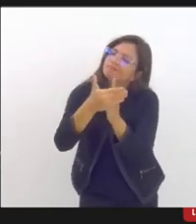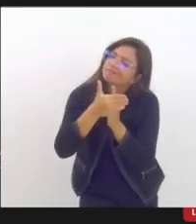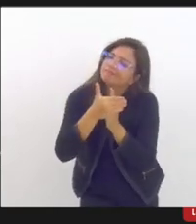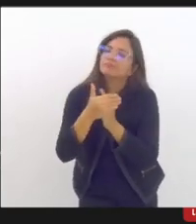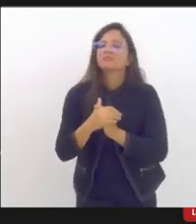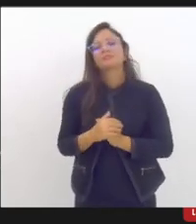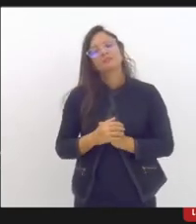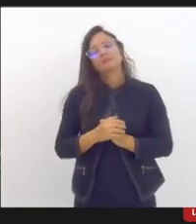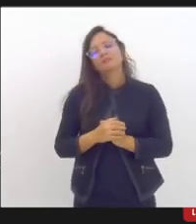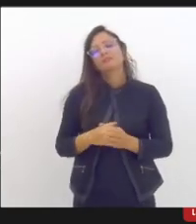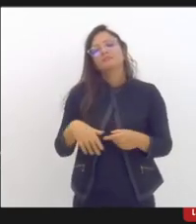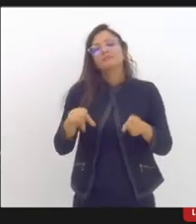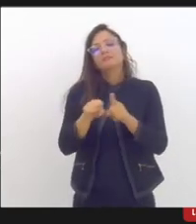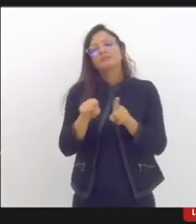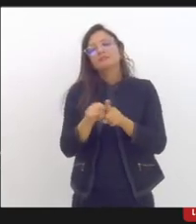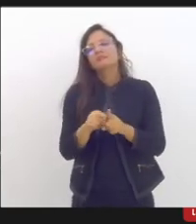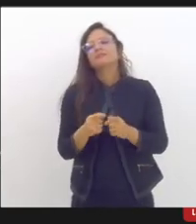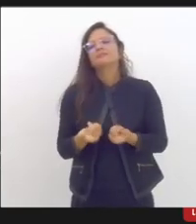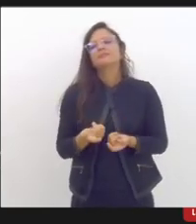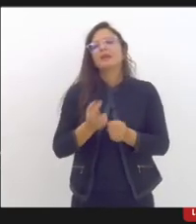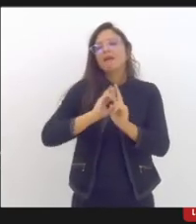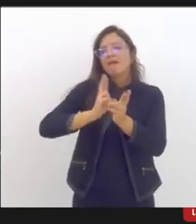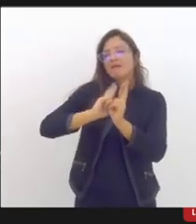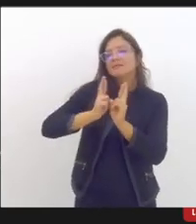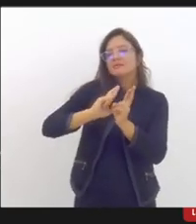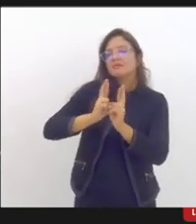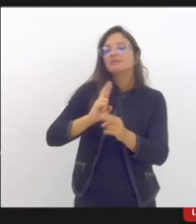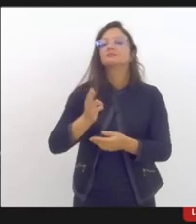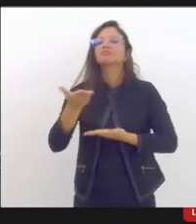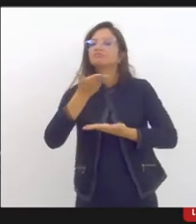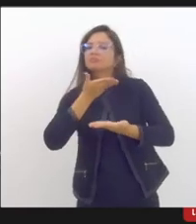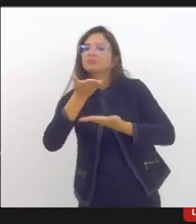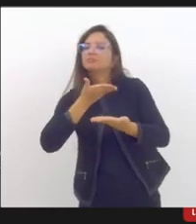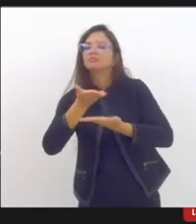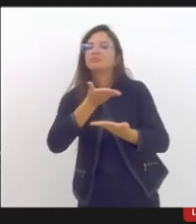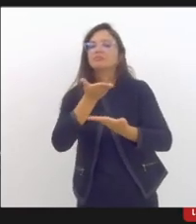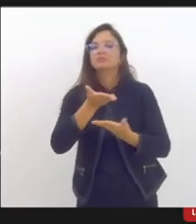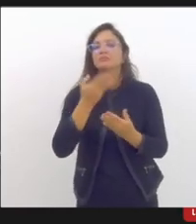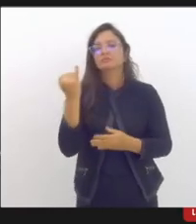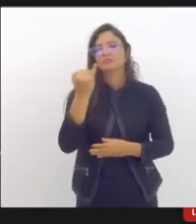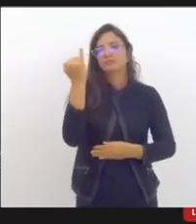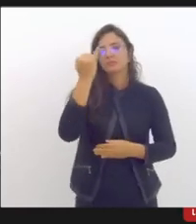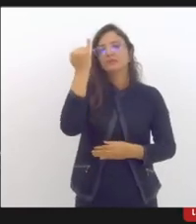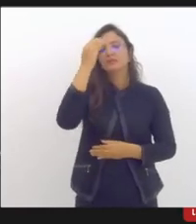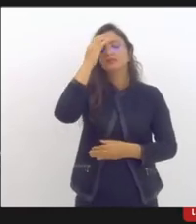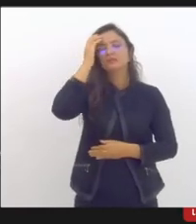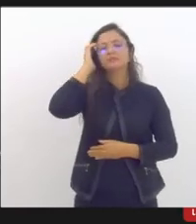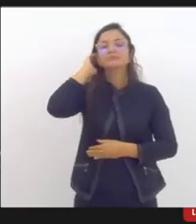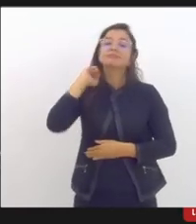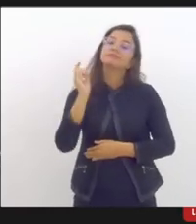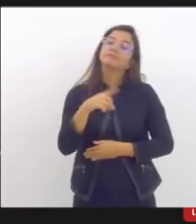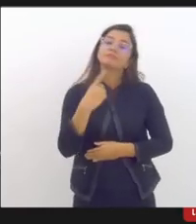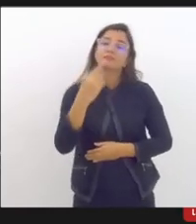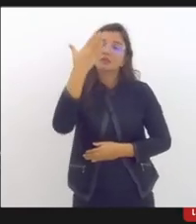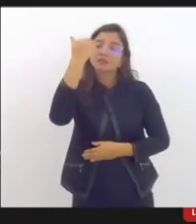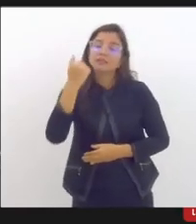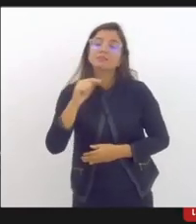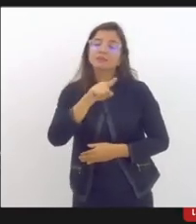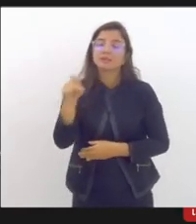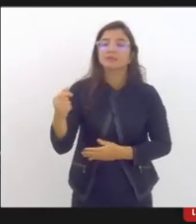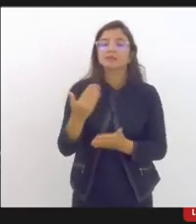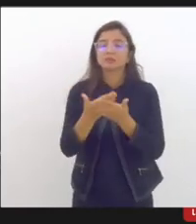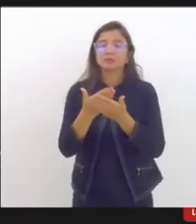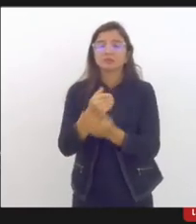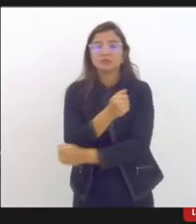A questão também das relações interpessoais. E sabendo que tanto os nossos estudantes